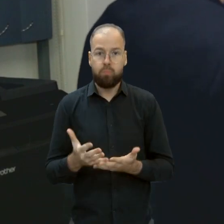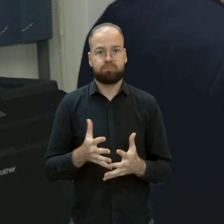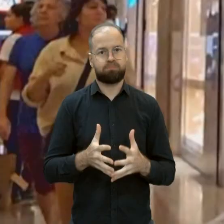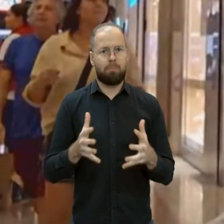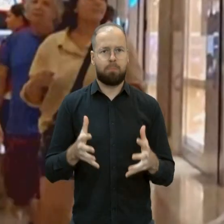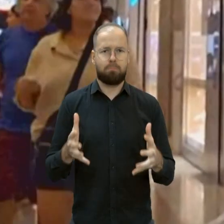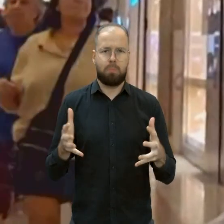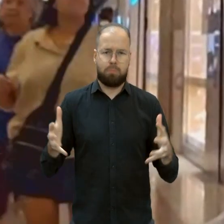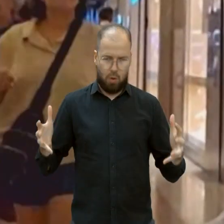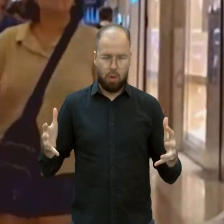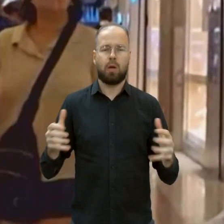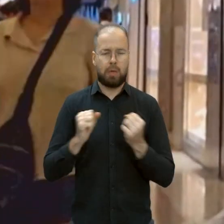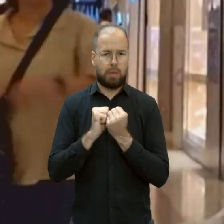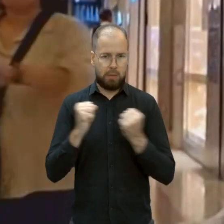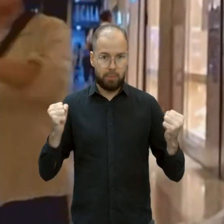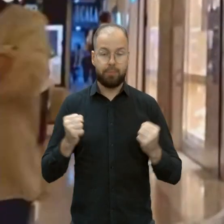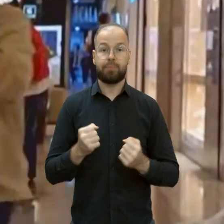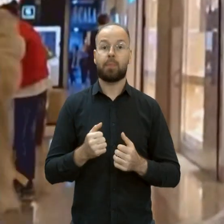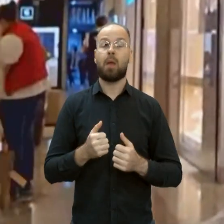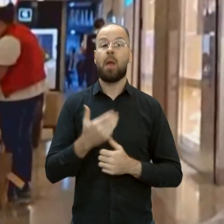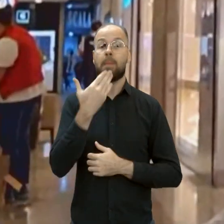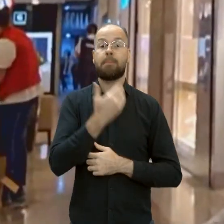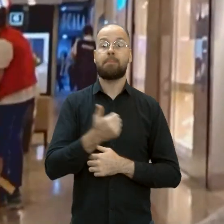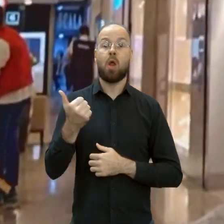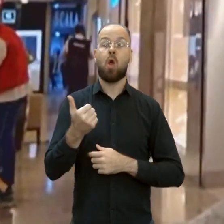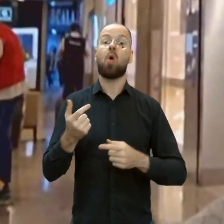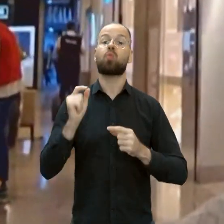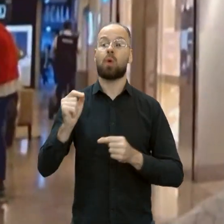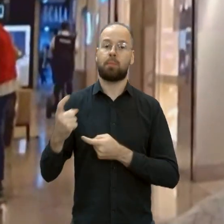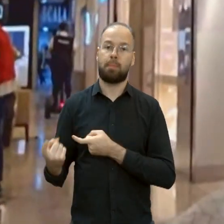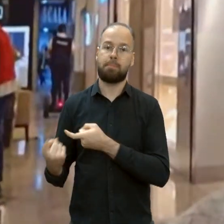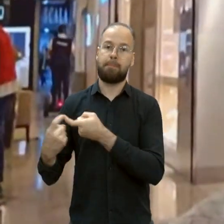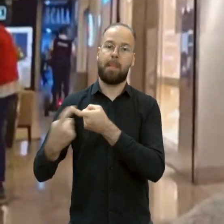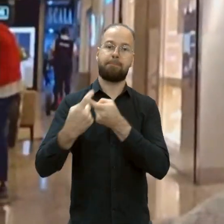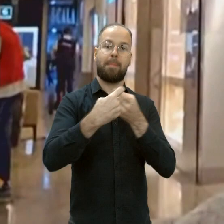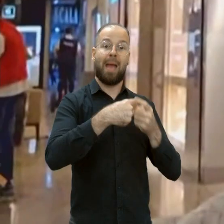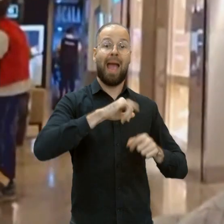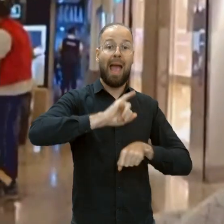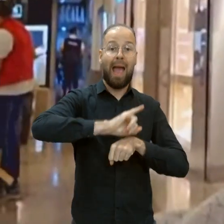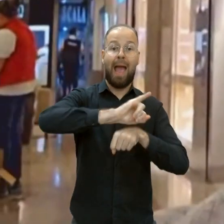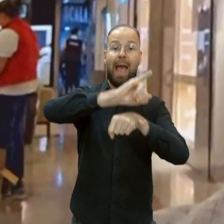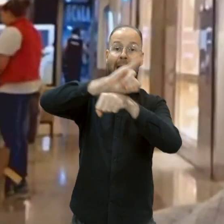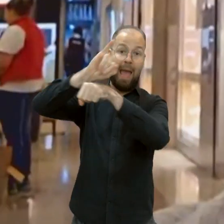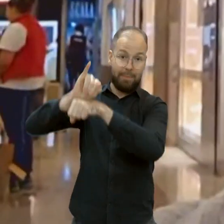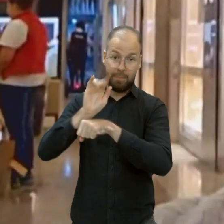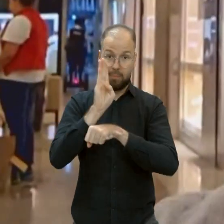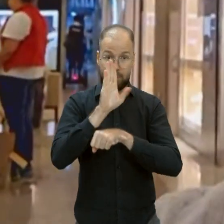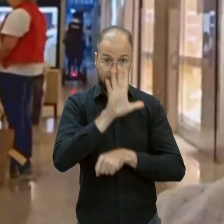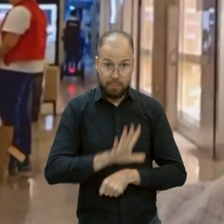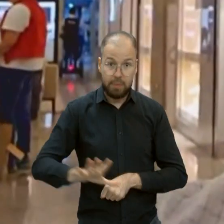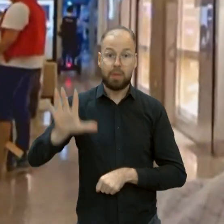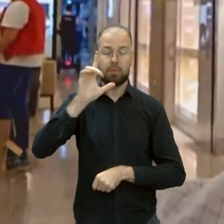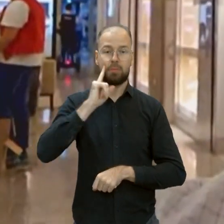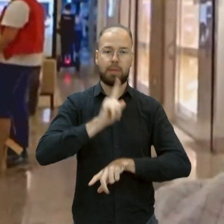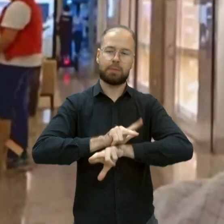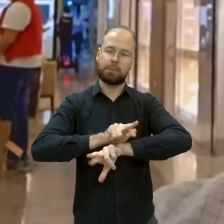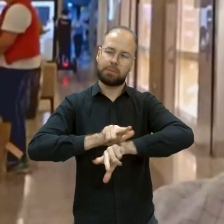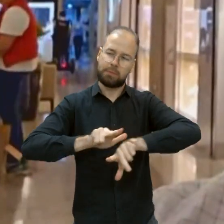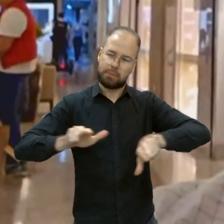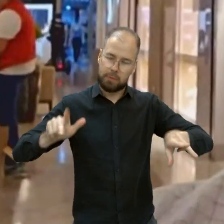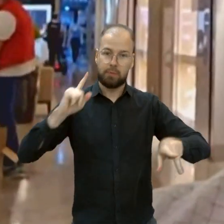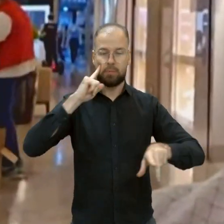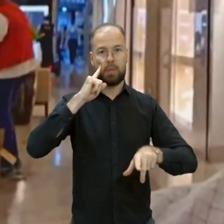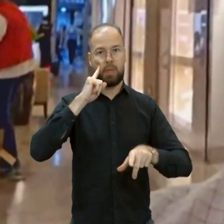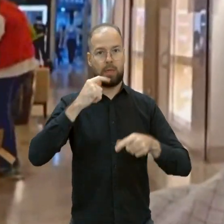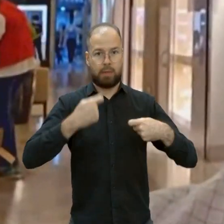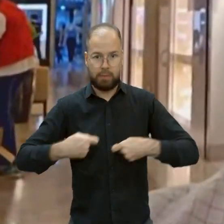nova. A maior demanda em todas as capitais é a diversificação de modais. Nós ainda insistimos